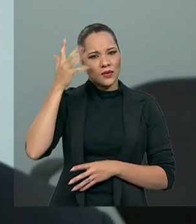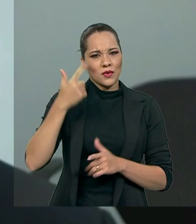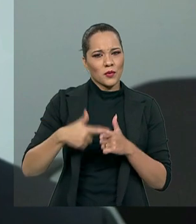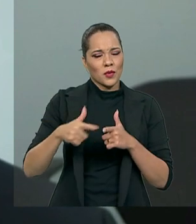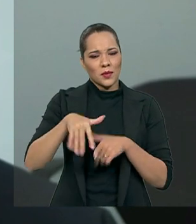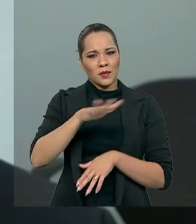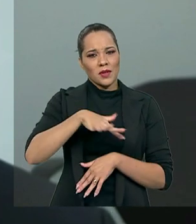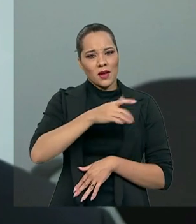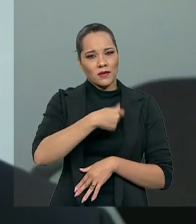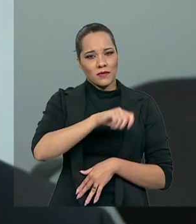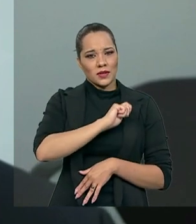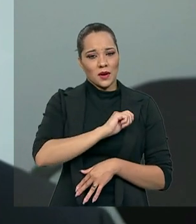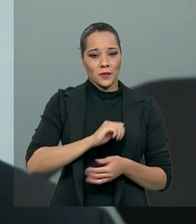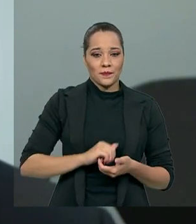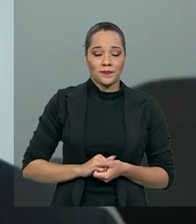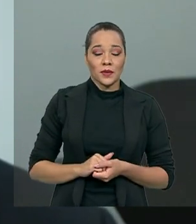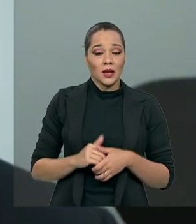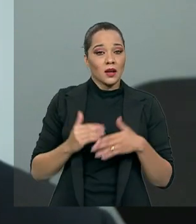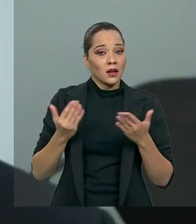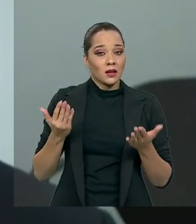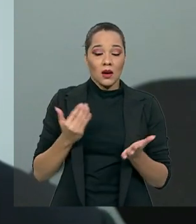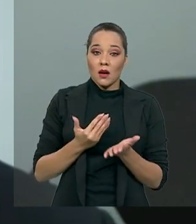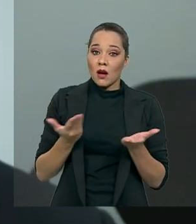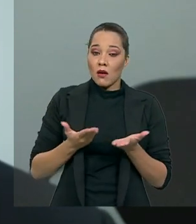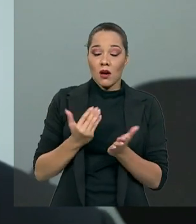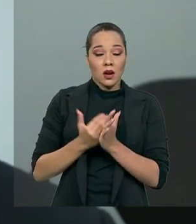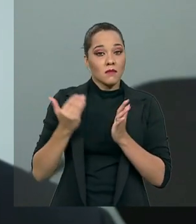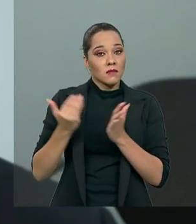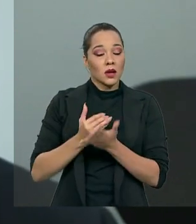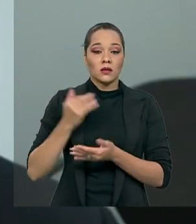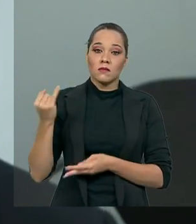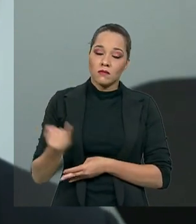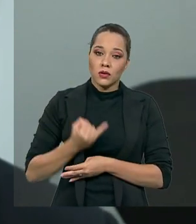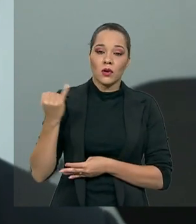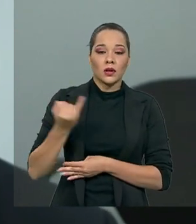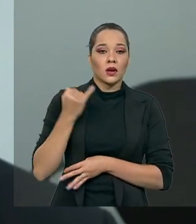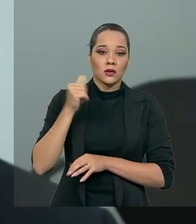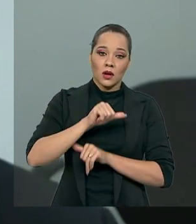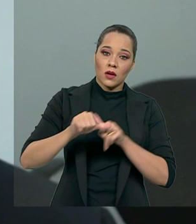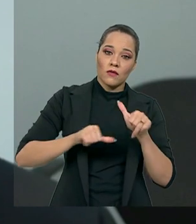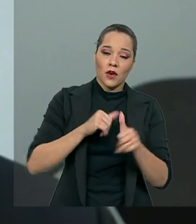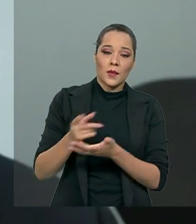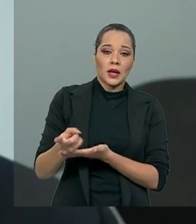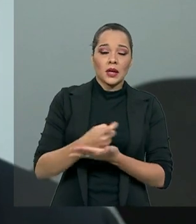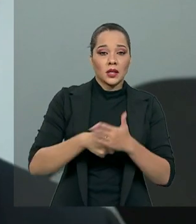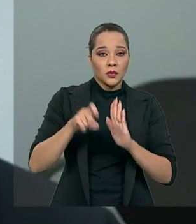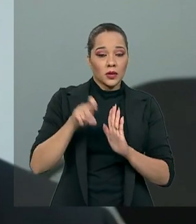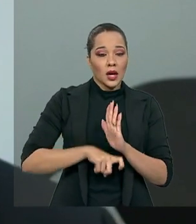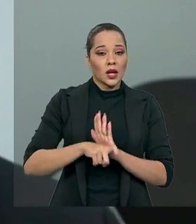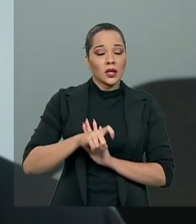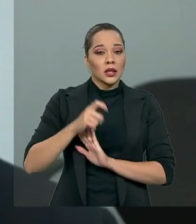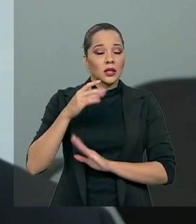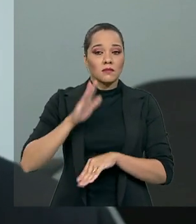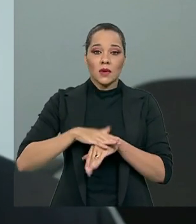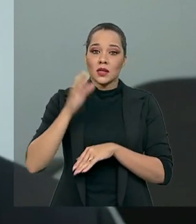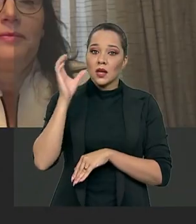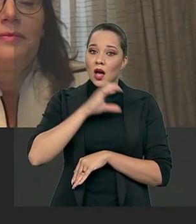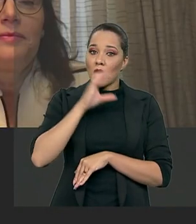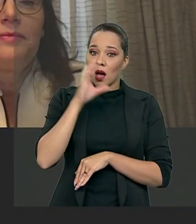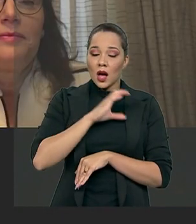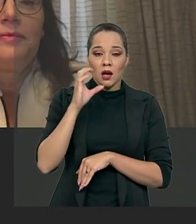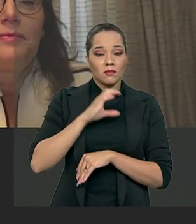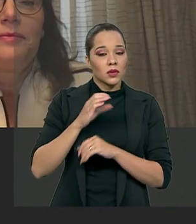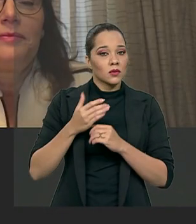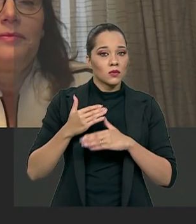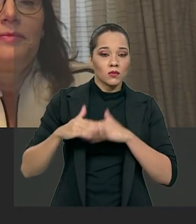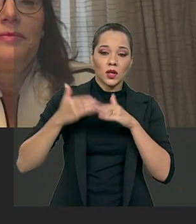fiscal. Então, tornou-se ainda mais imprescindível uma reforma tributária que acelere o crescimento, porque